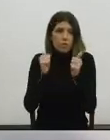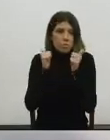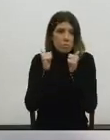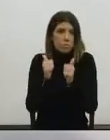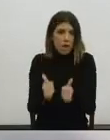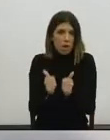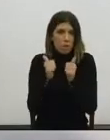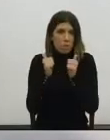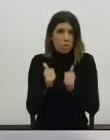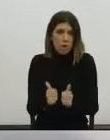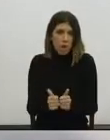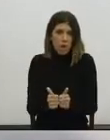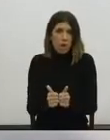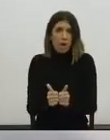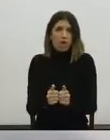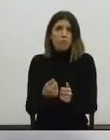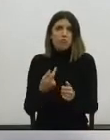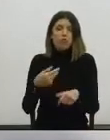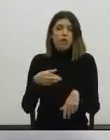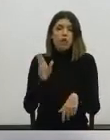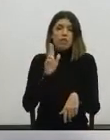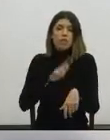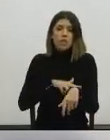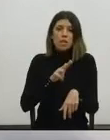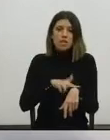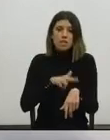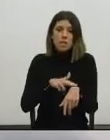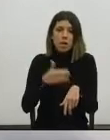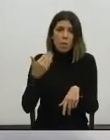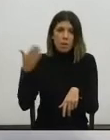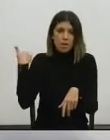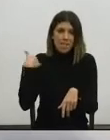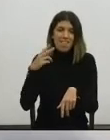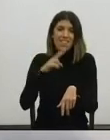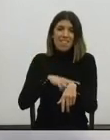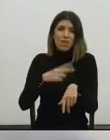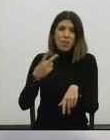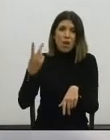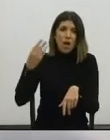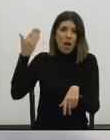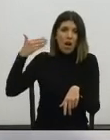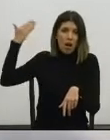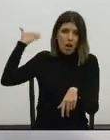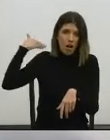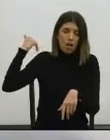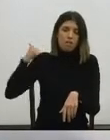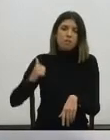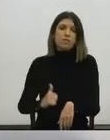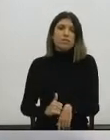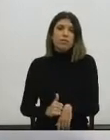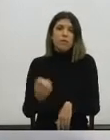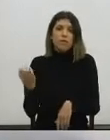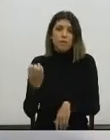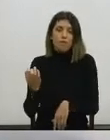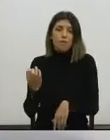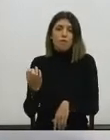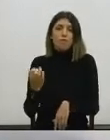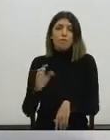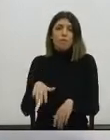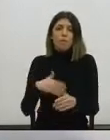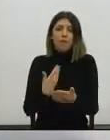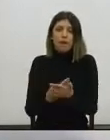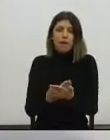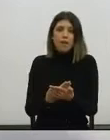implementado na vereação passada, aliás, até na anterior a essa, e que, no fundo, nos